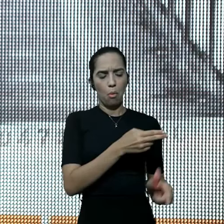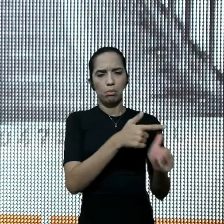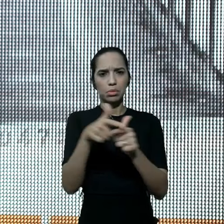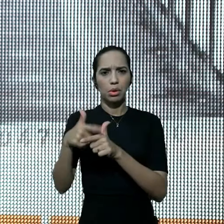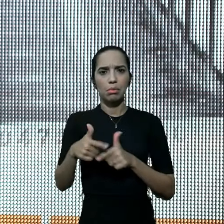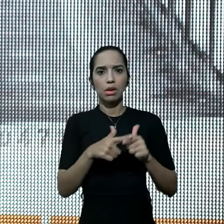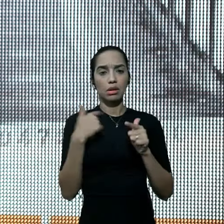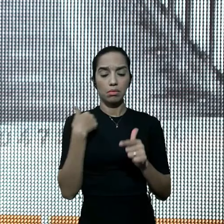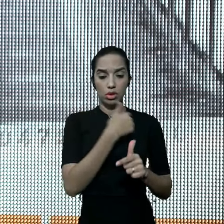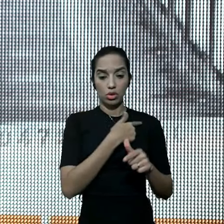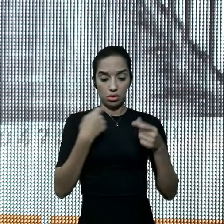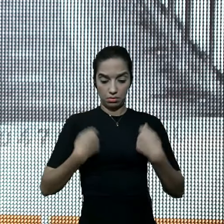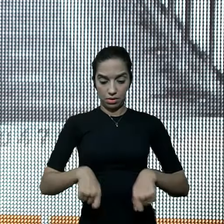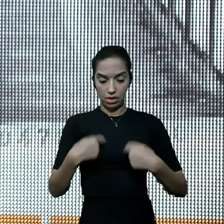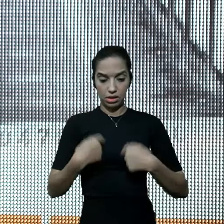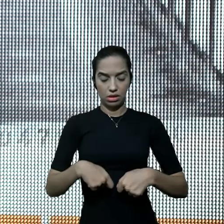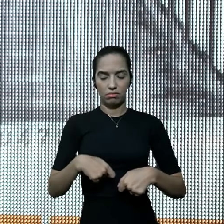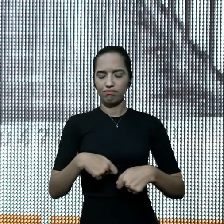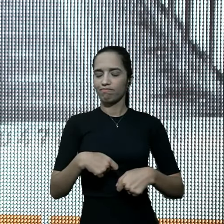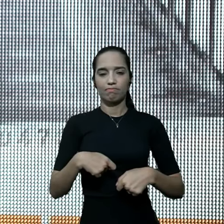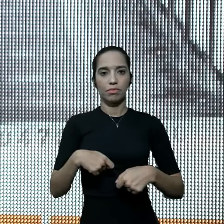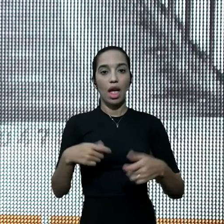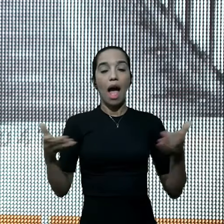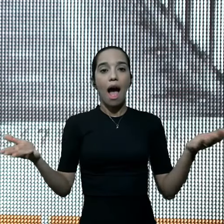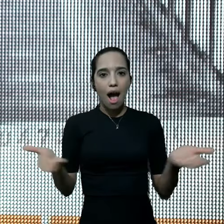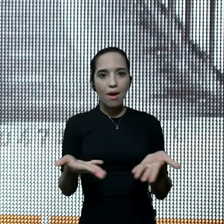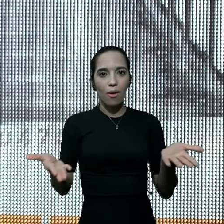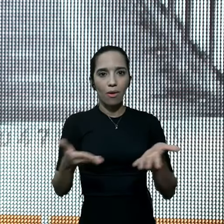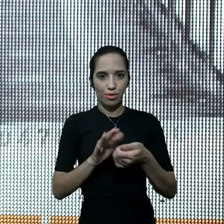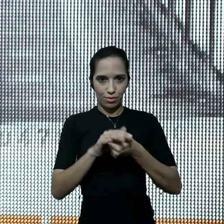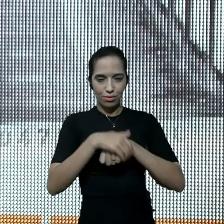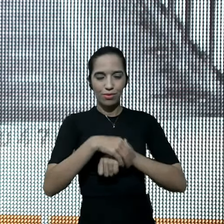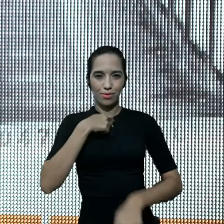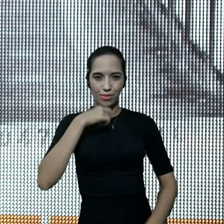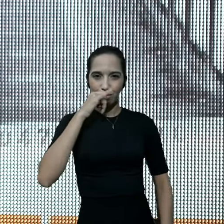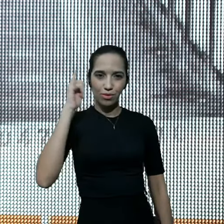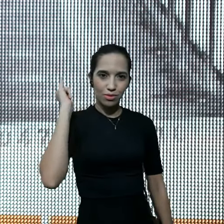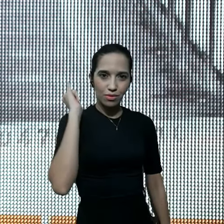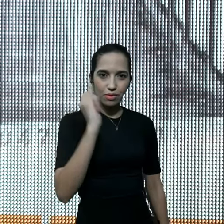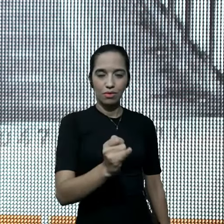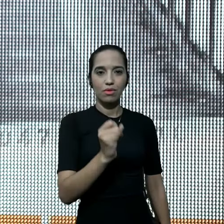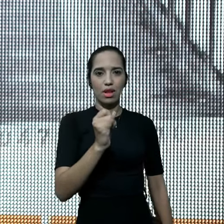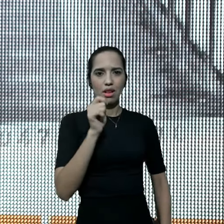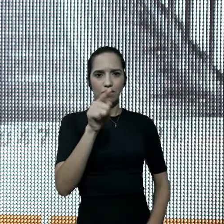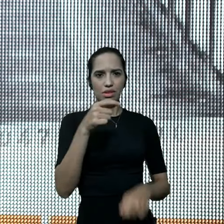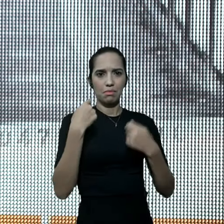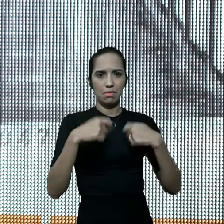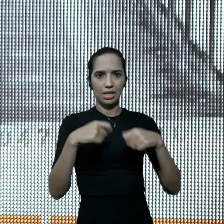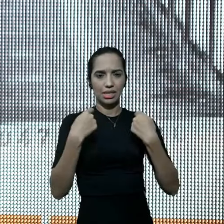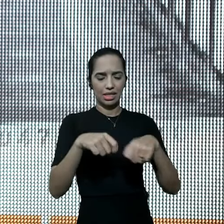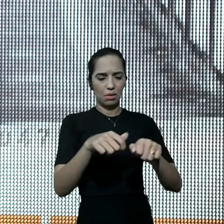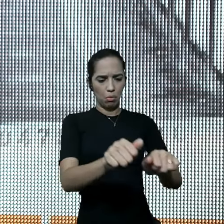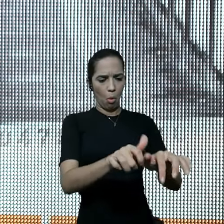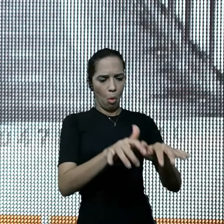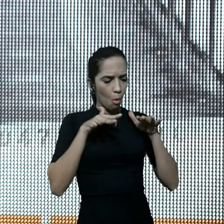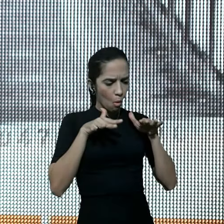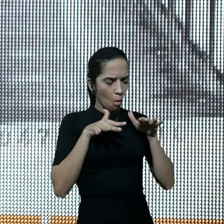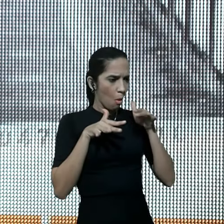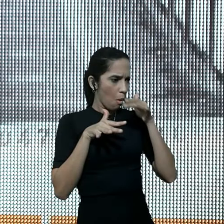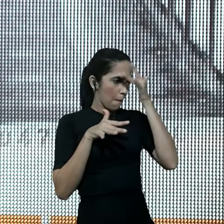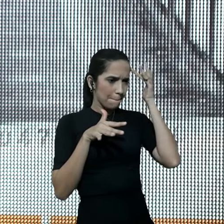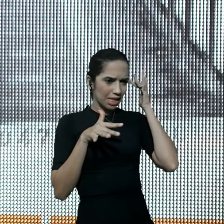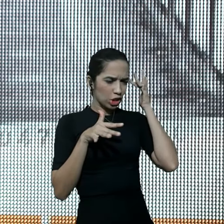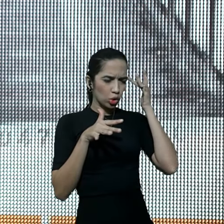algo de Deus? Nessa noite, eu estou aqui para dizer para você, saia da multidão, exatamente,